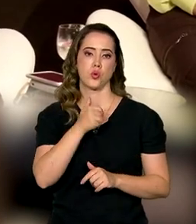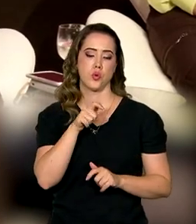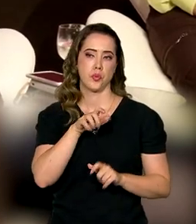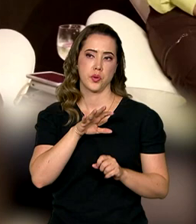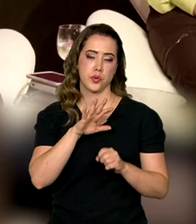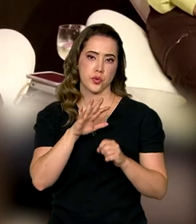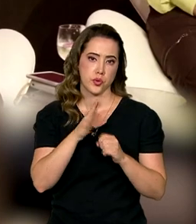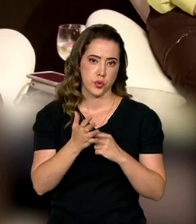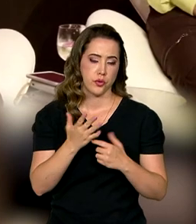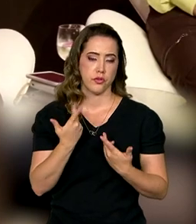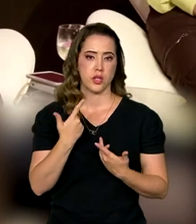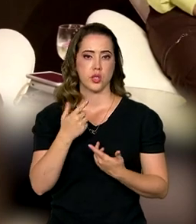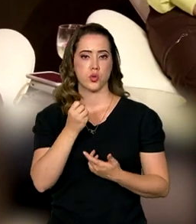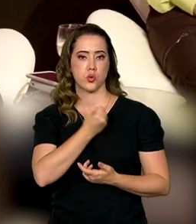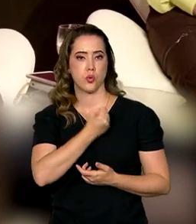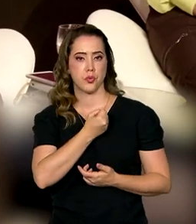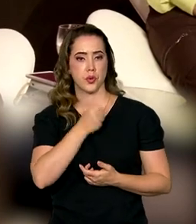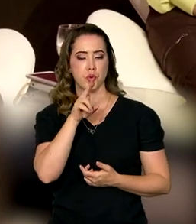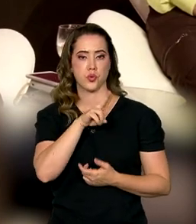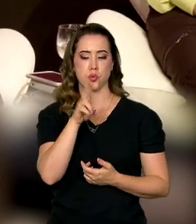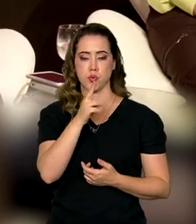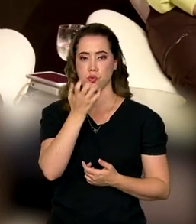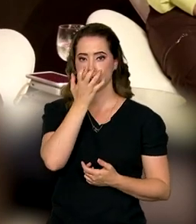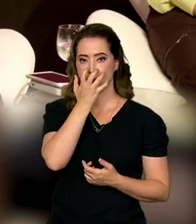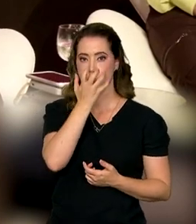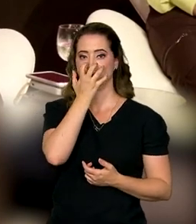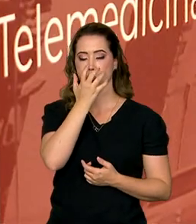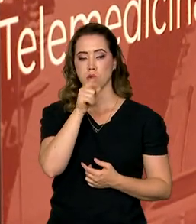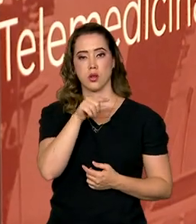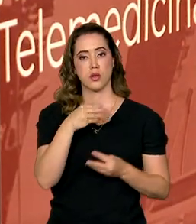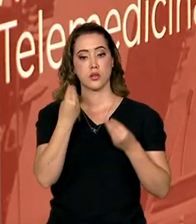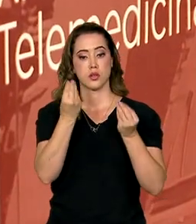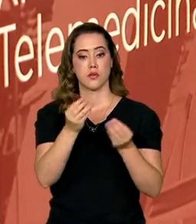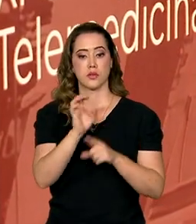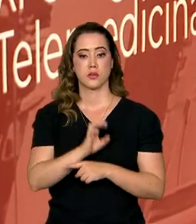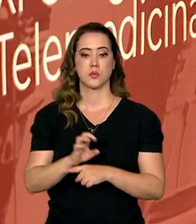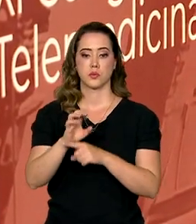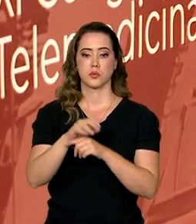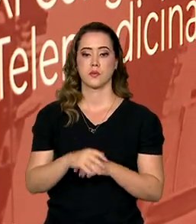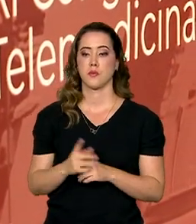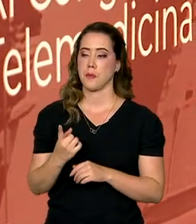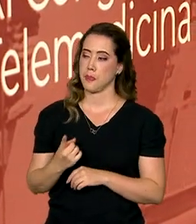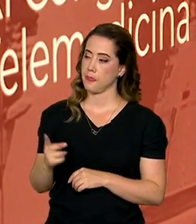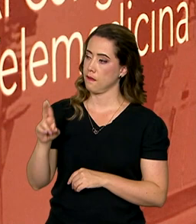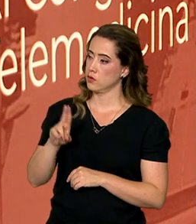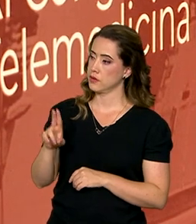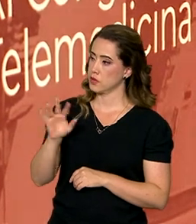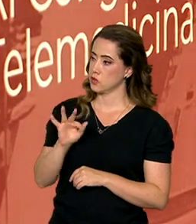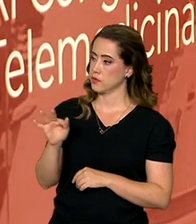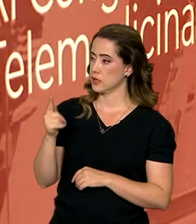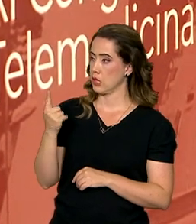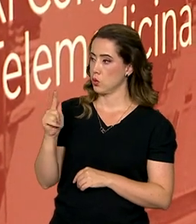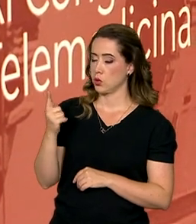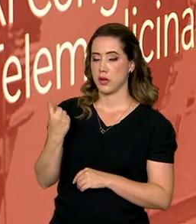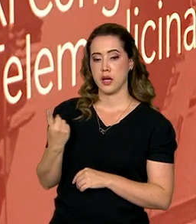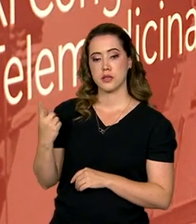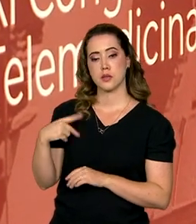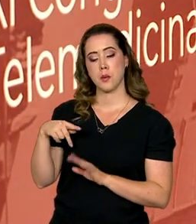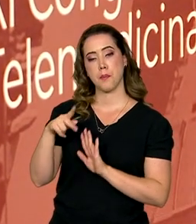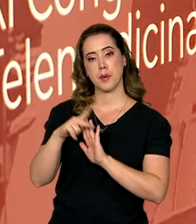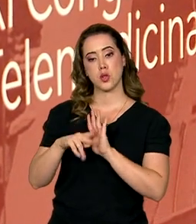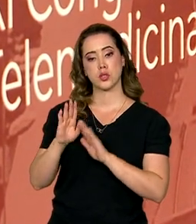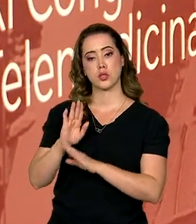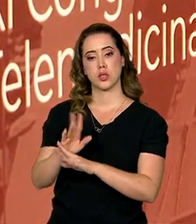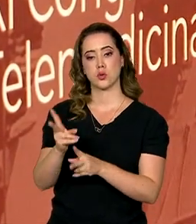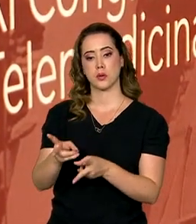intubação e é o que a gente está trazendo, o CONAS está trazendo para todos os estados. Já a Universidade Federal de Goiás trouxe o projeto que